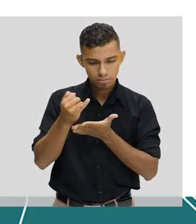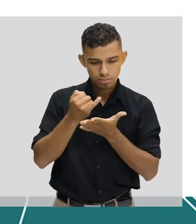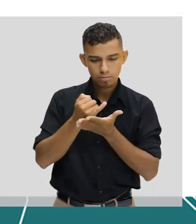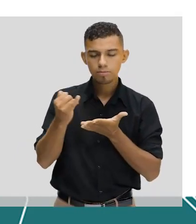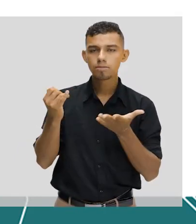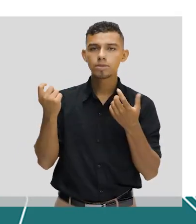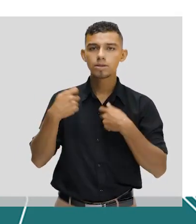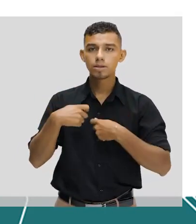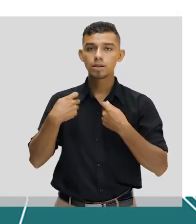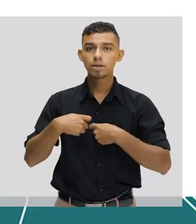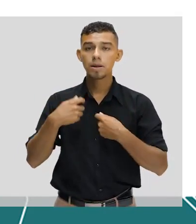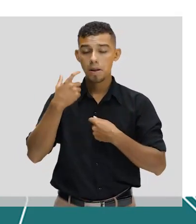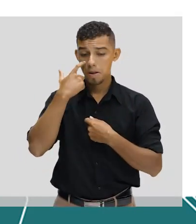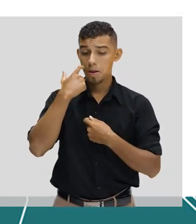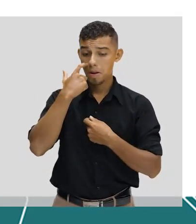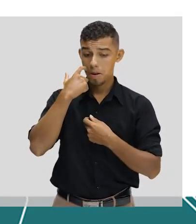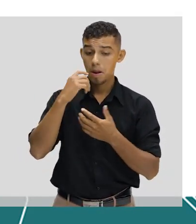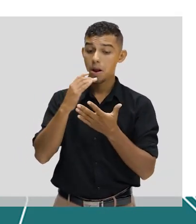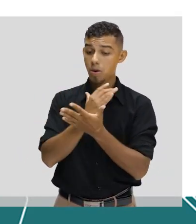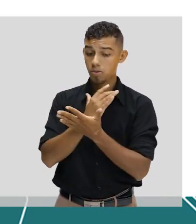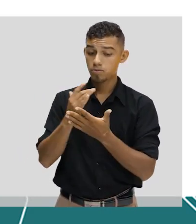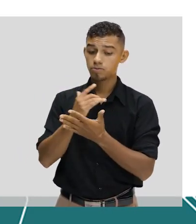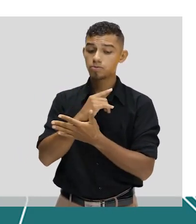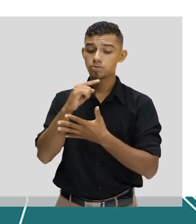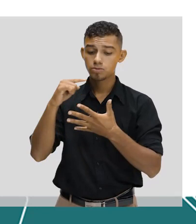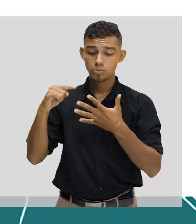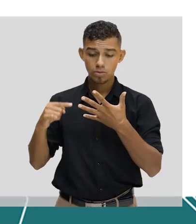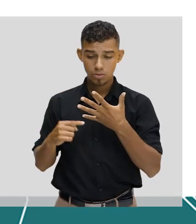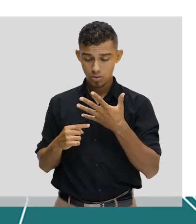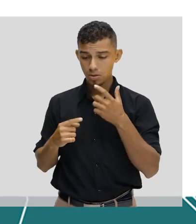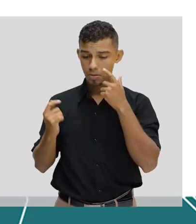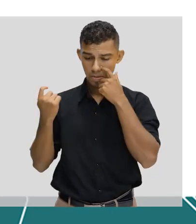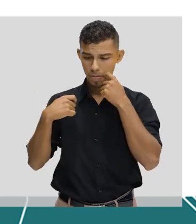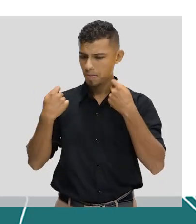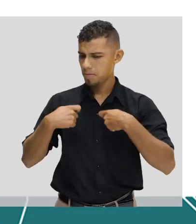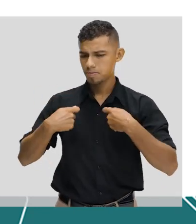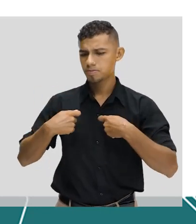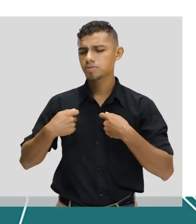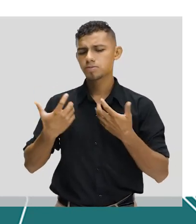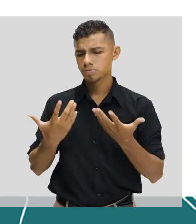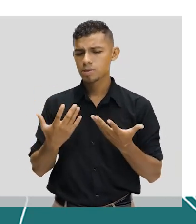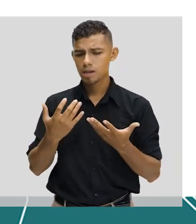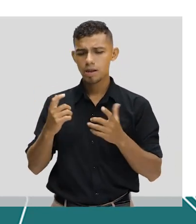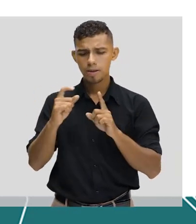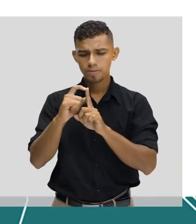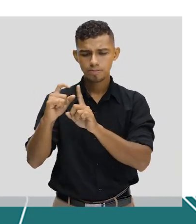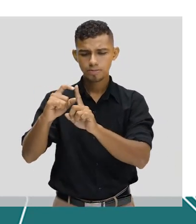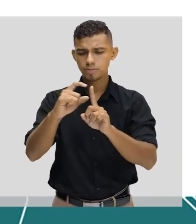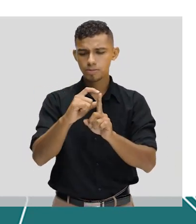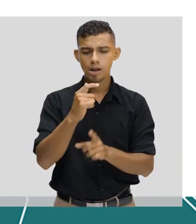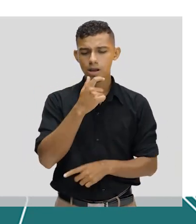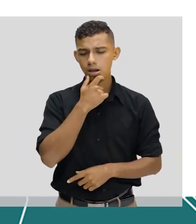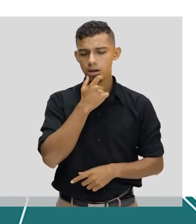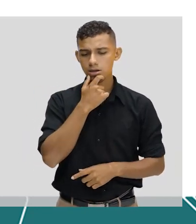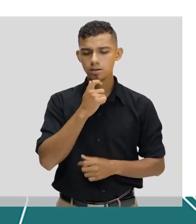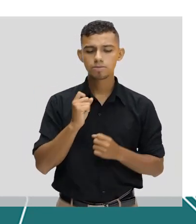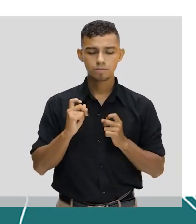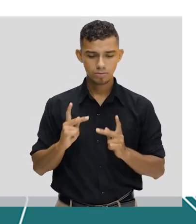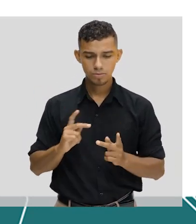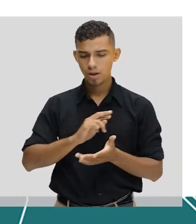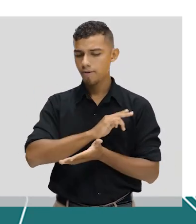aqui nós vamos falar de alguns. Esses são os processos mais comuns para a formação de palavras em língua inglesa, tá bom?